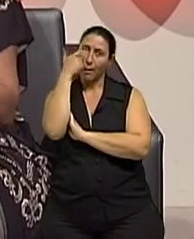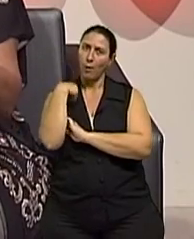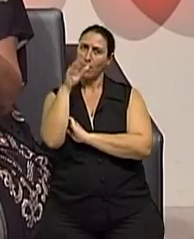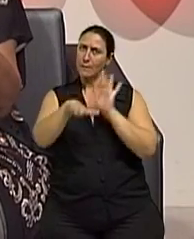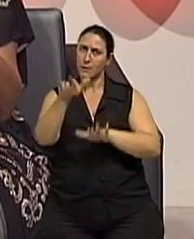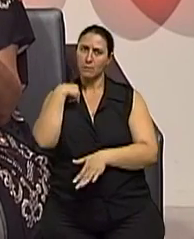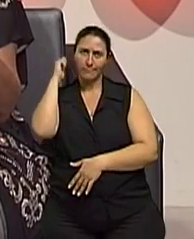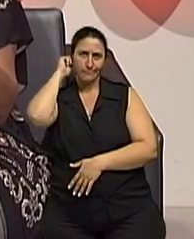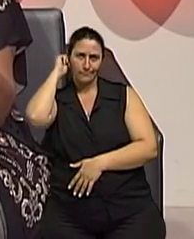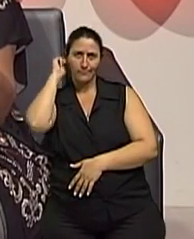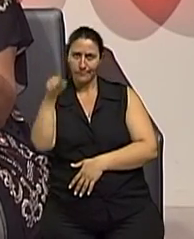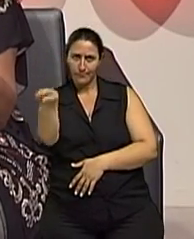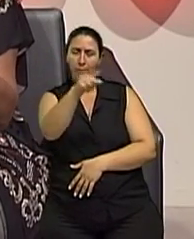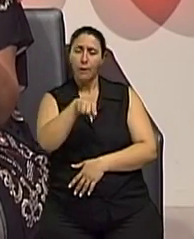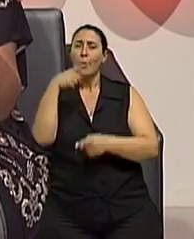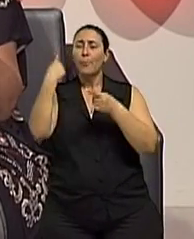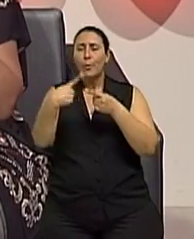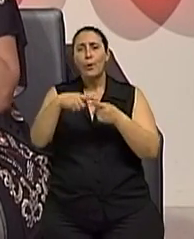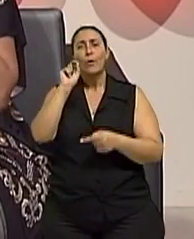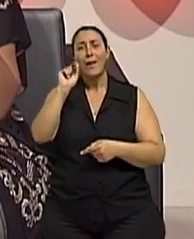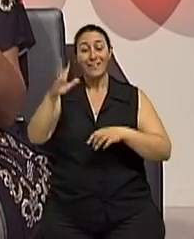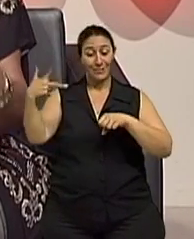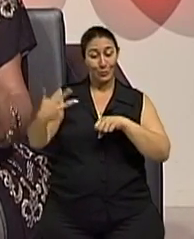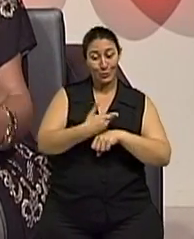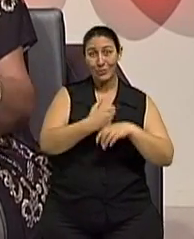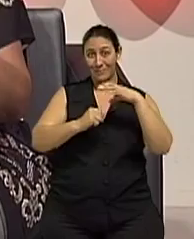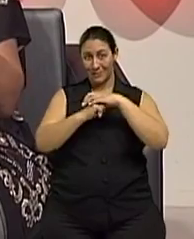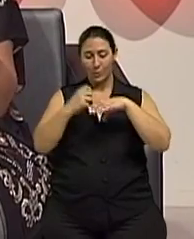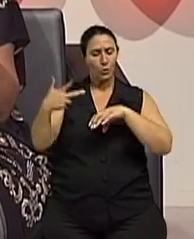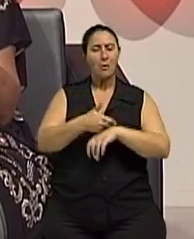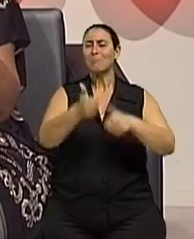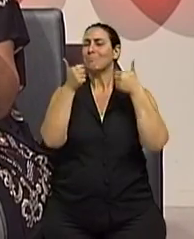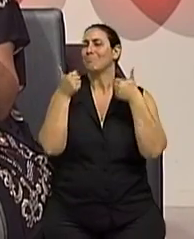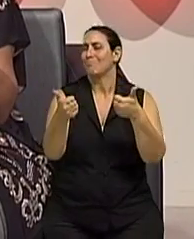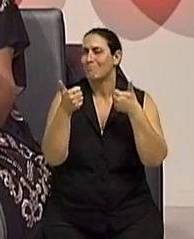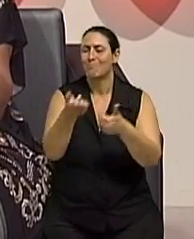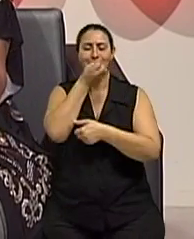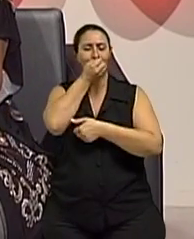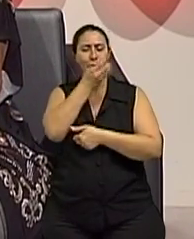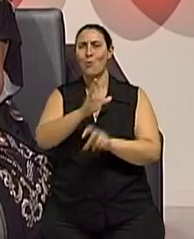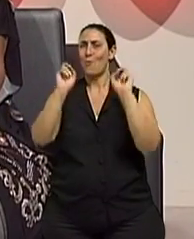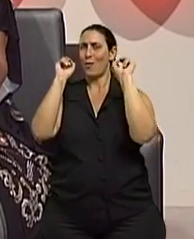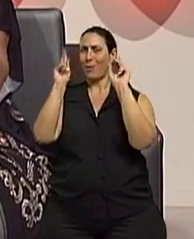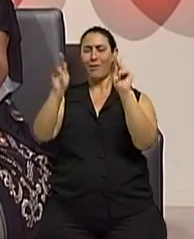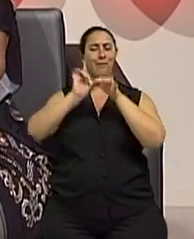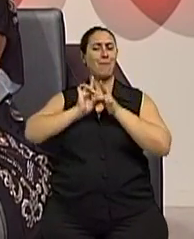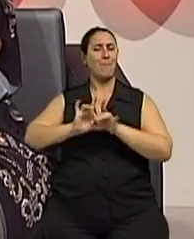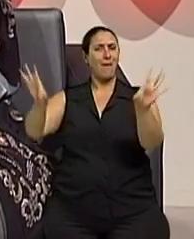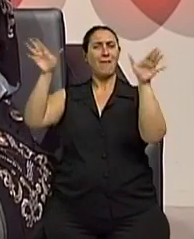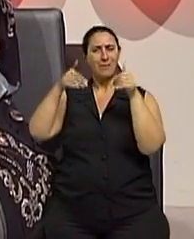quando, né? A questão da recuperação. A cirurgia foi um sucesso, foi tudo bem. Naqueles casos necessários que